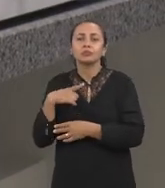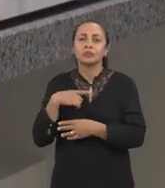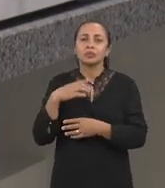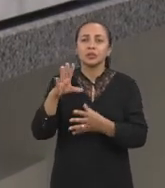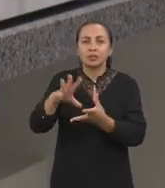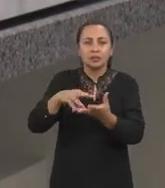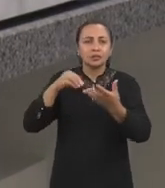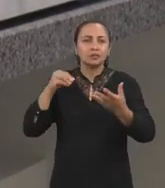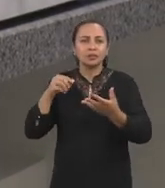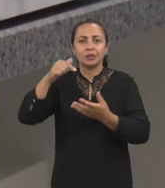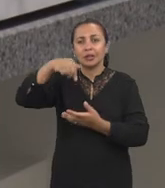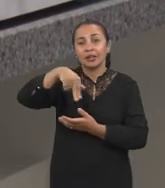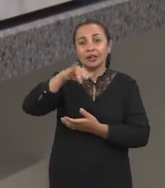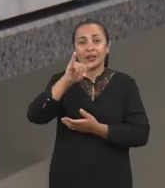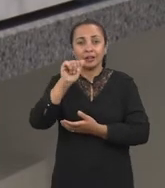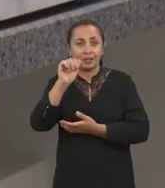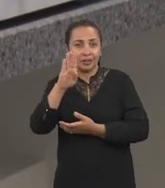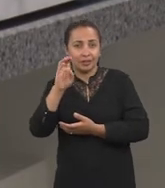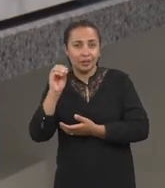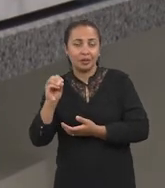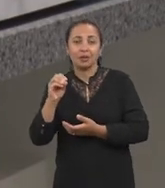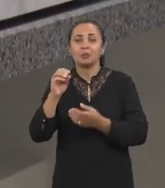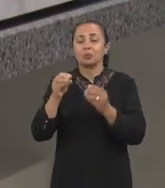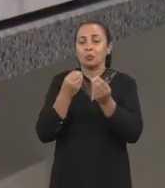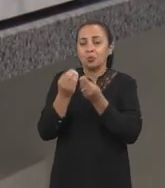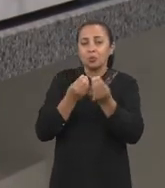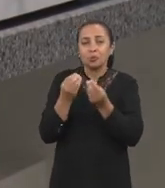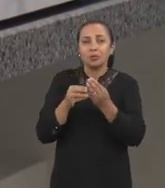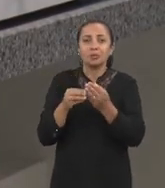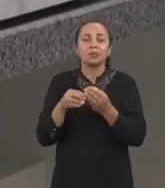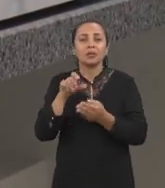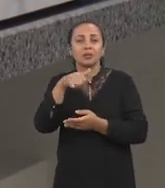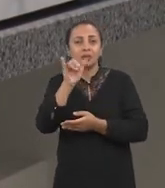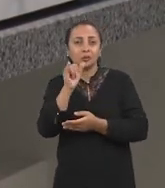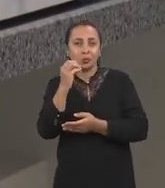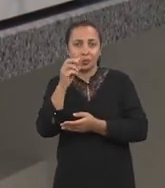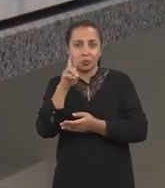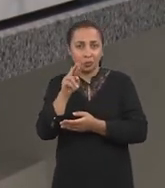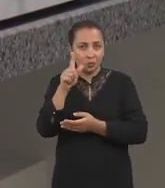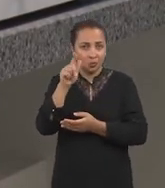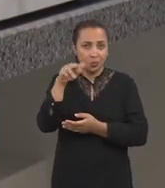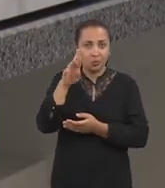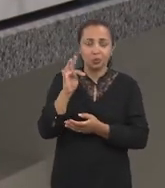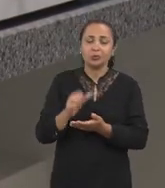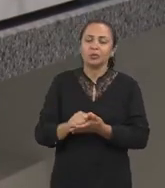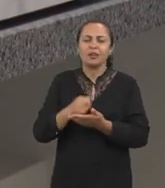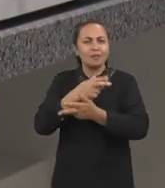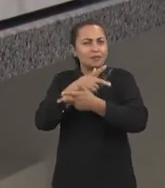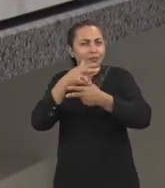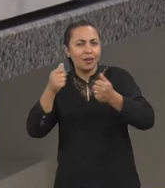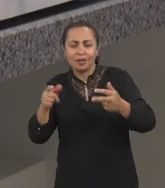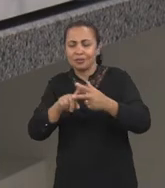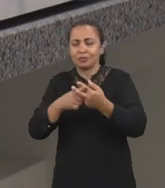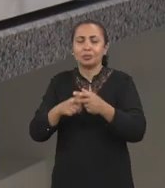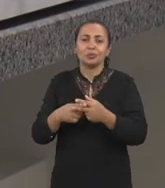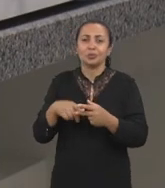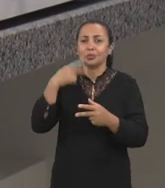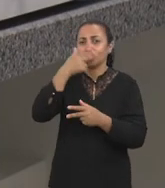o extrato do quiabo, como o espessante de iogurtes. Muitos desses produtos são